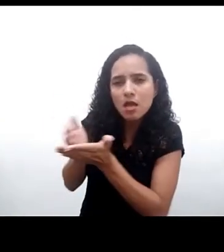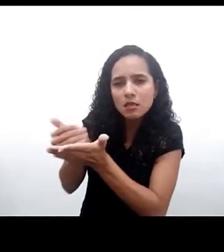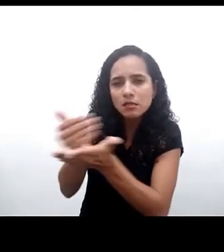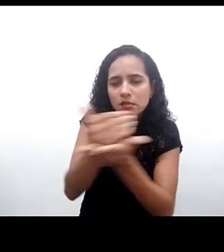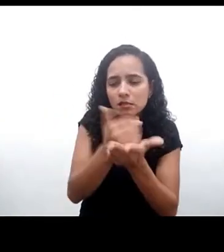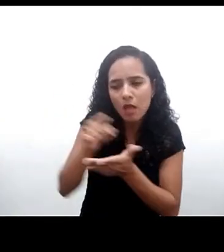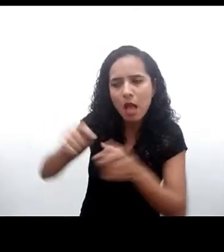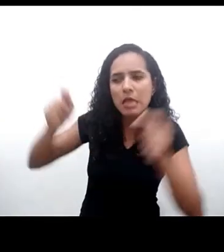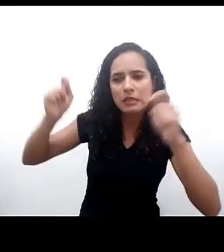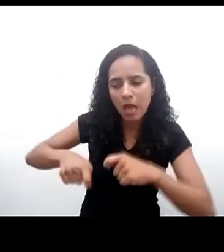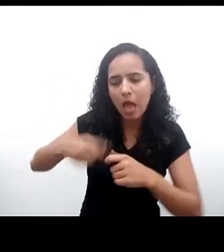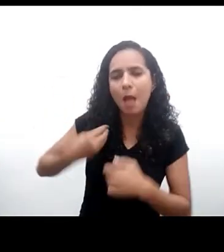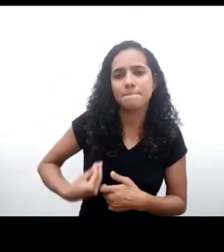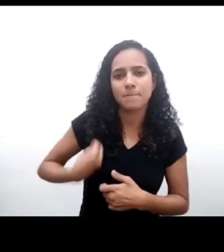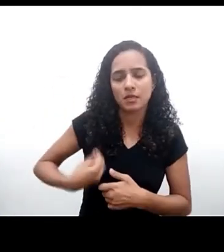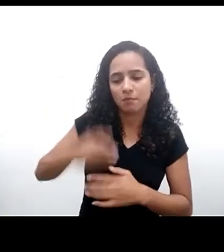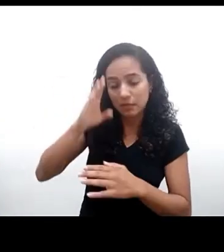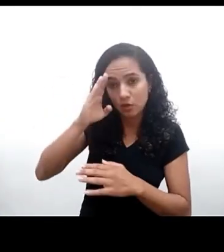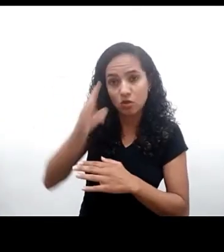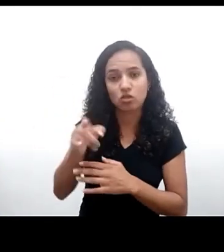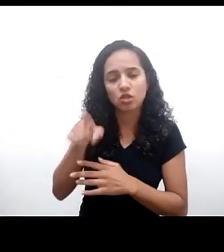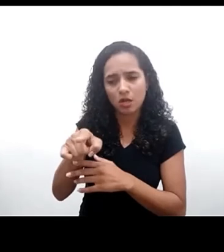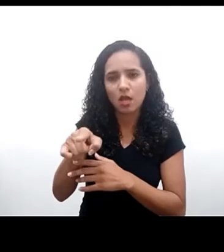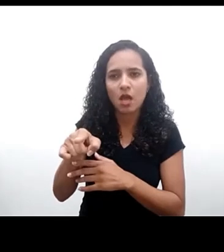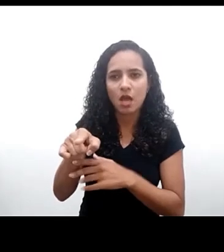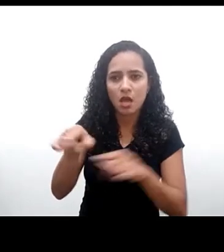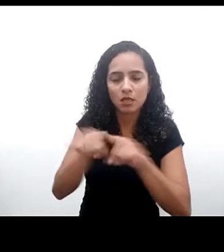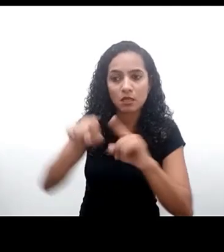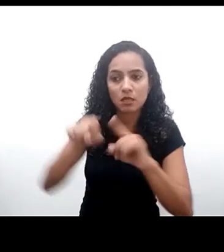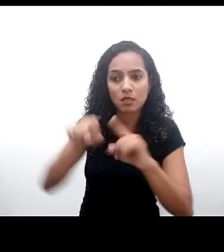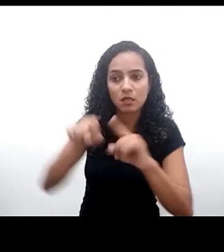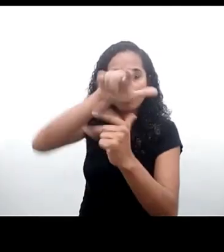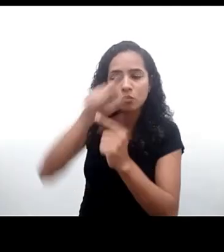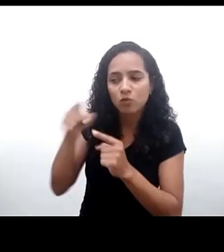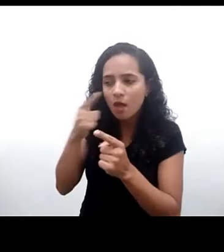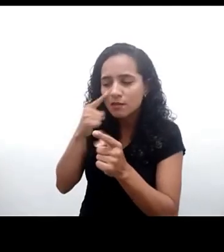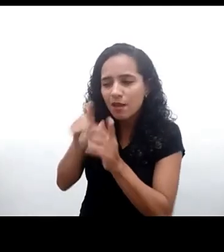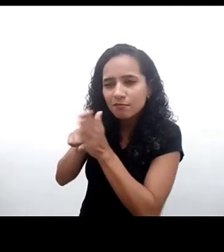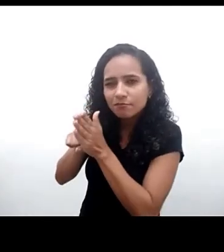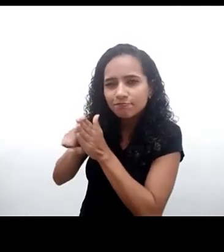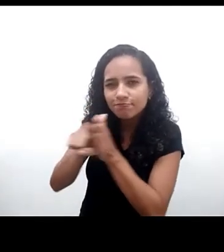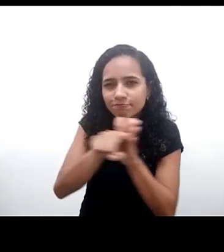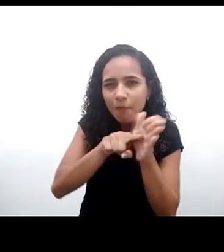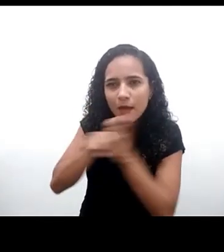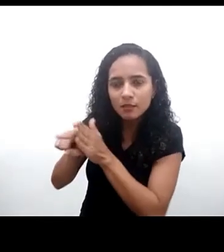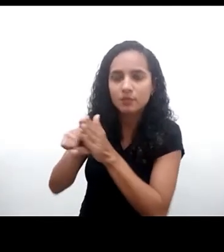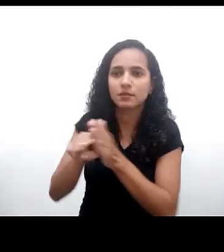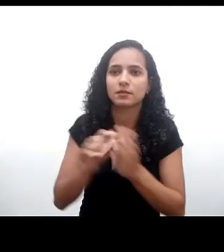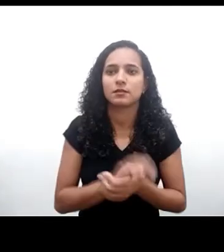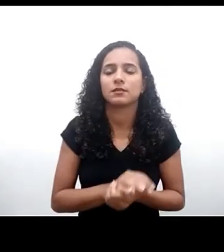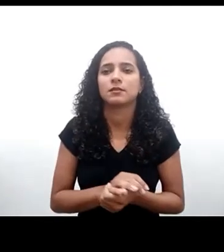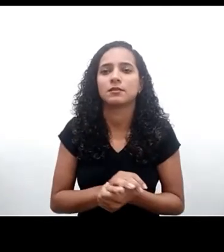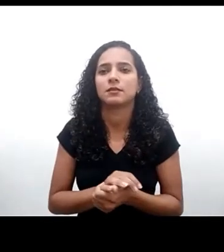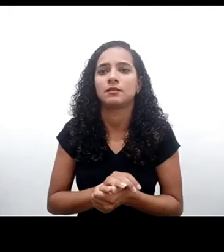essa participação direta inclusive em escala global. Antes da pandemia que um adulto utiliza as frases